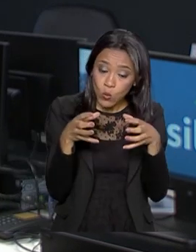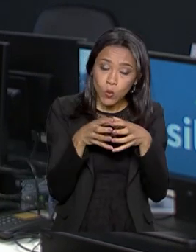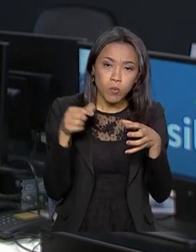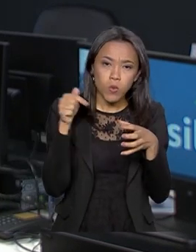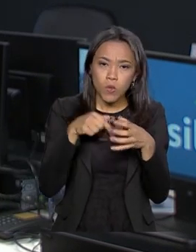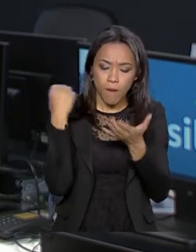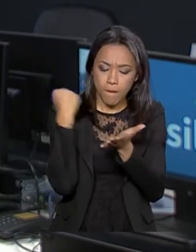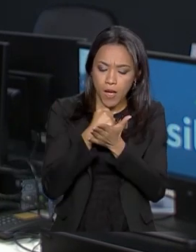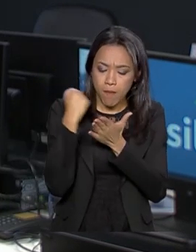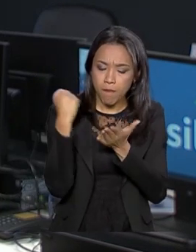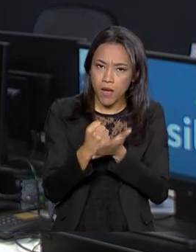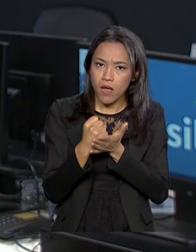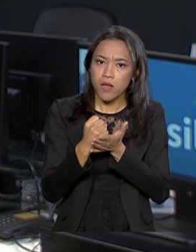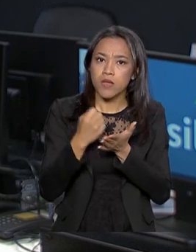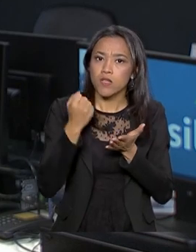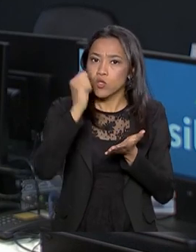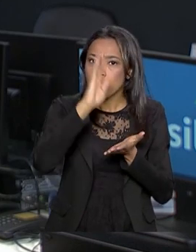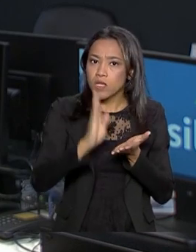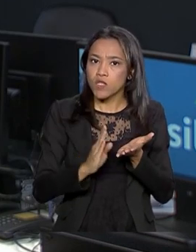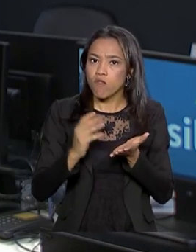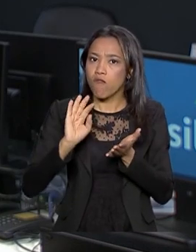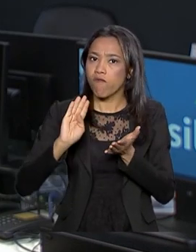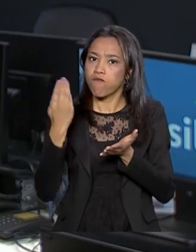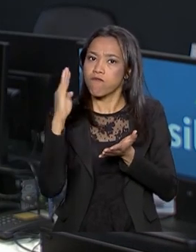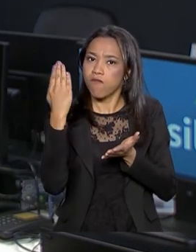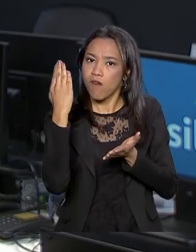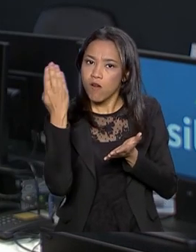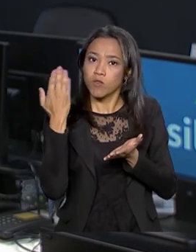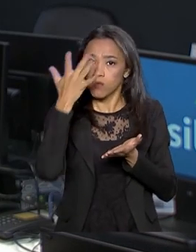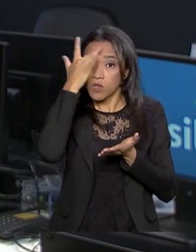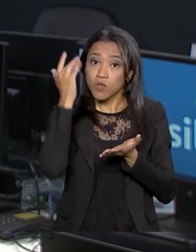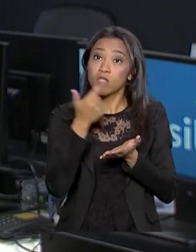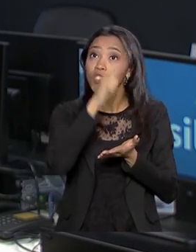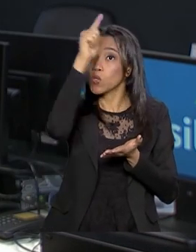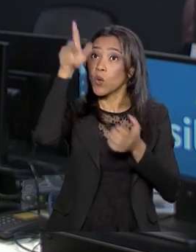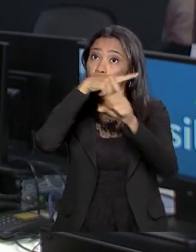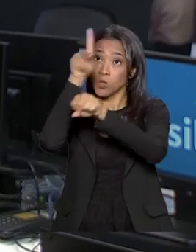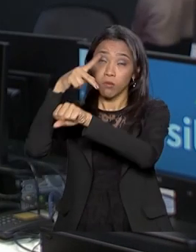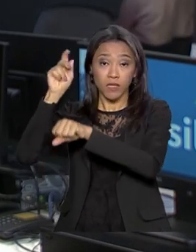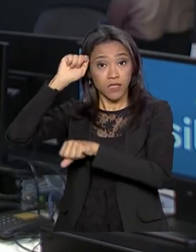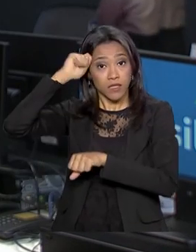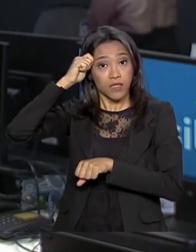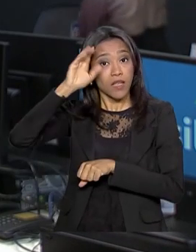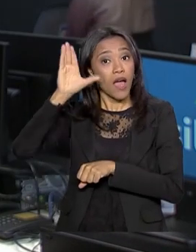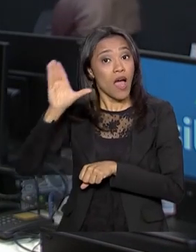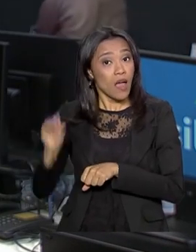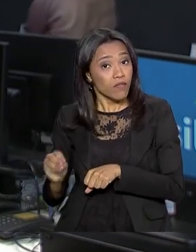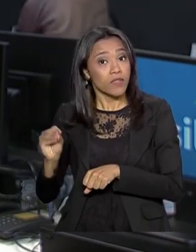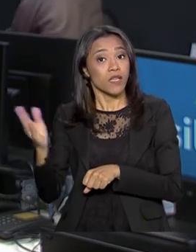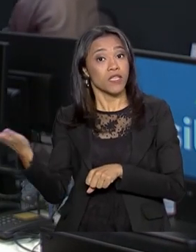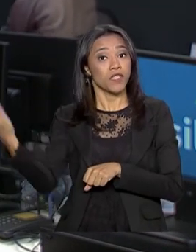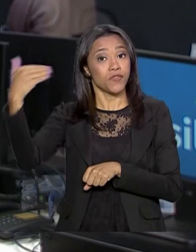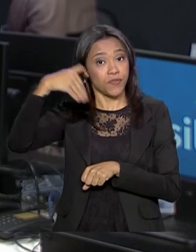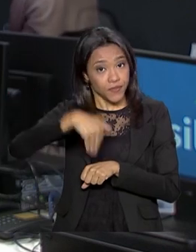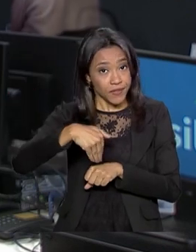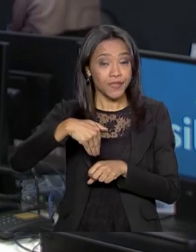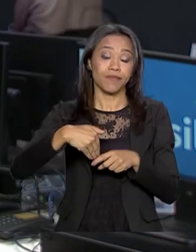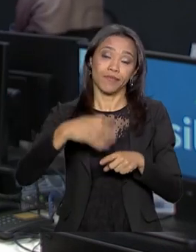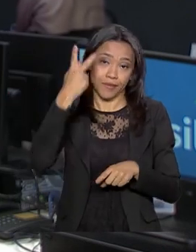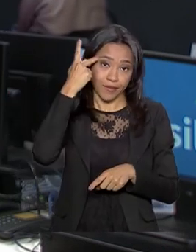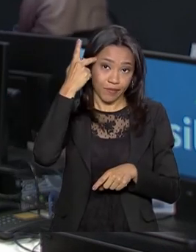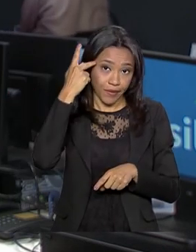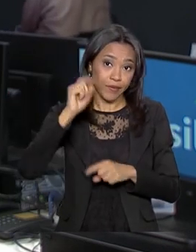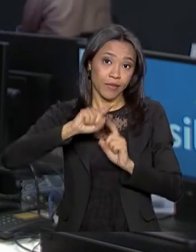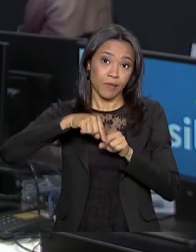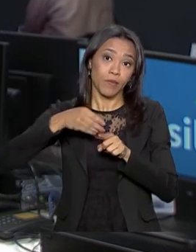passaportes brasileiros falsos para pessoas que vinham de países da África Oriental para São Paulo. Depois, seguiam